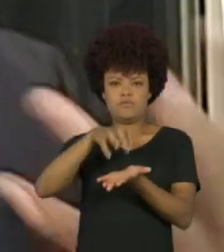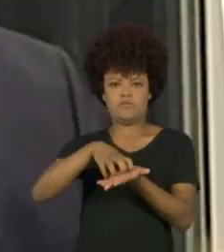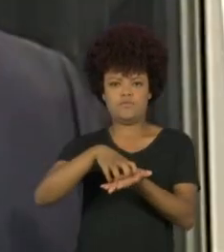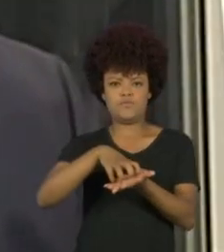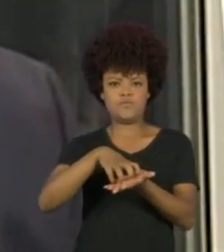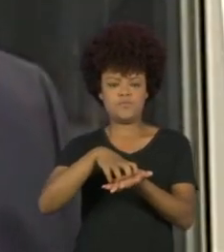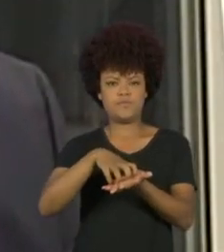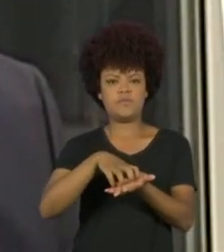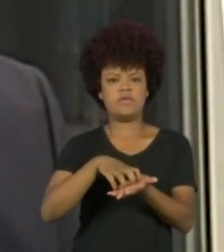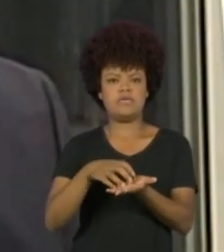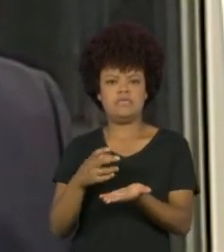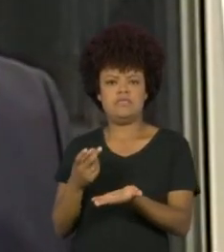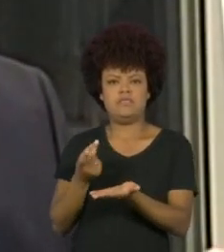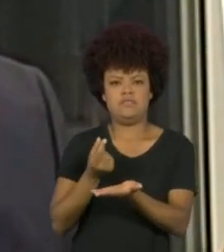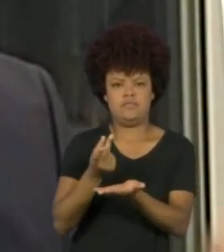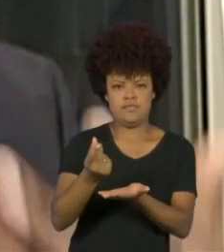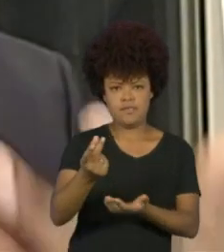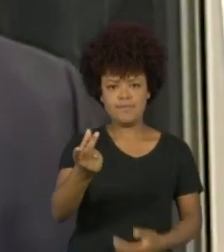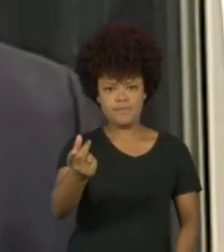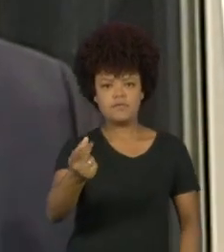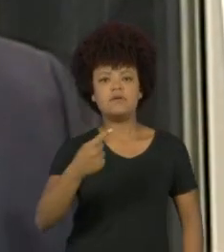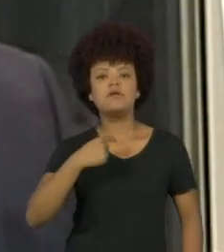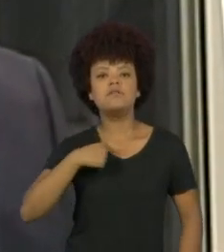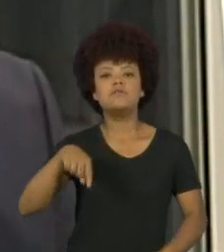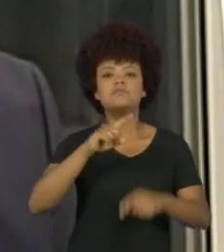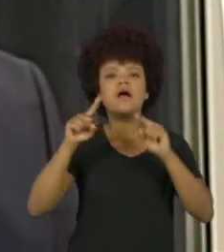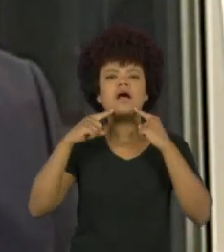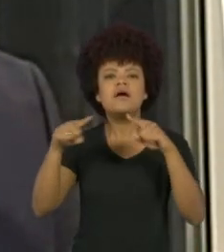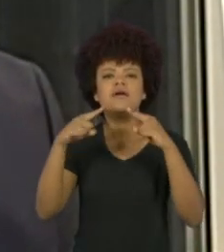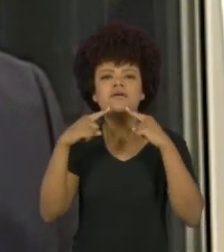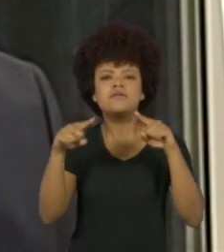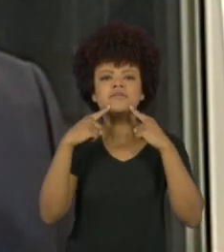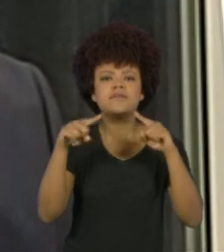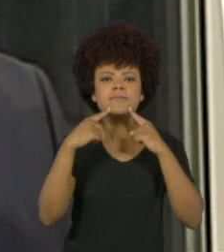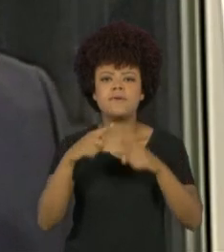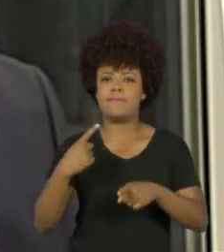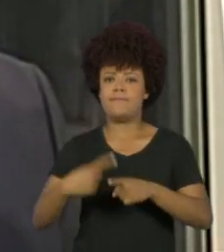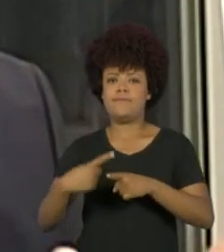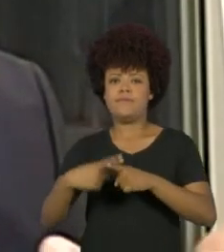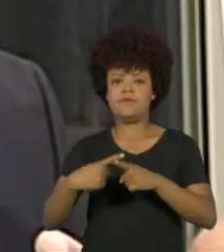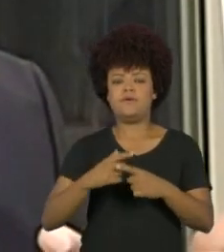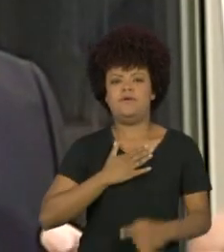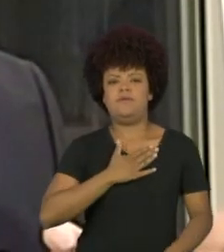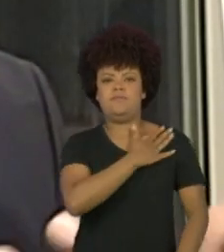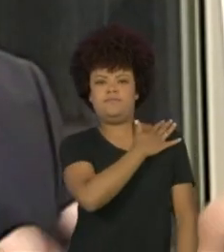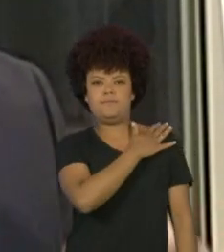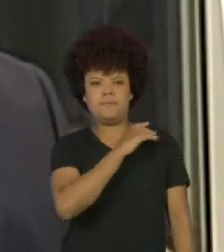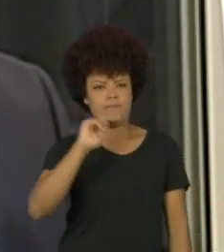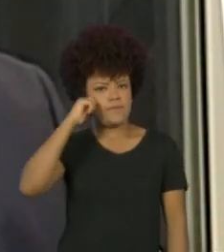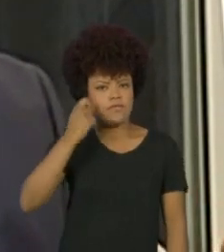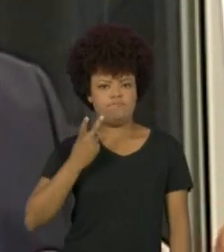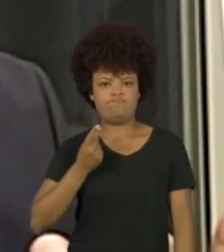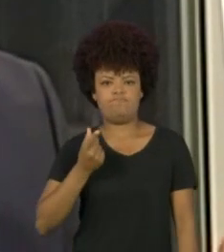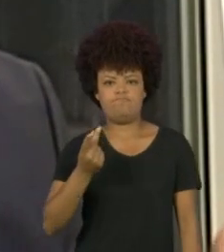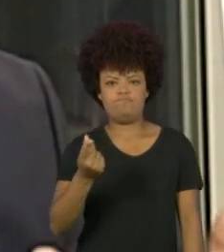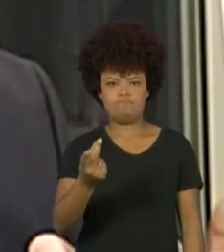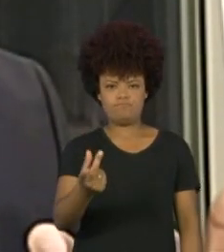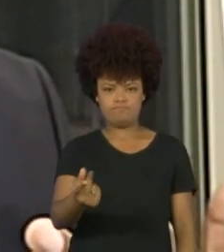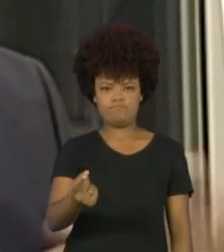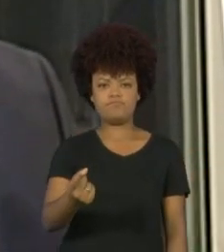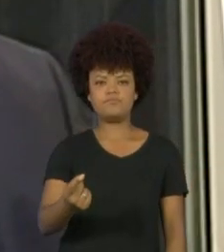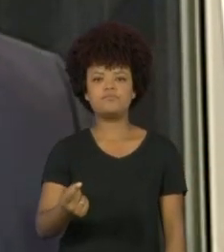A crítica, ela tem que ser permanente. A pergunta sobre se nós, apesar de